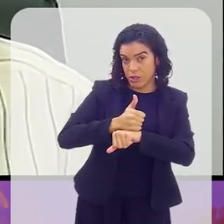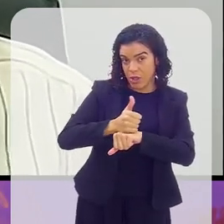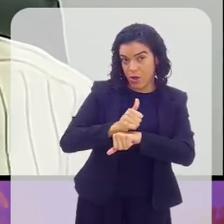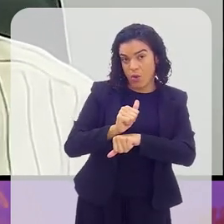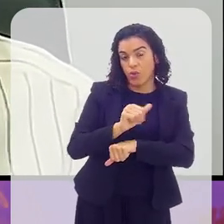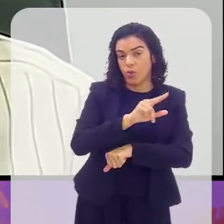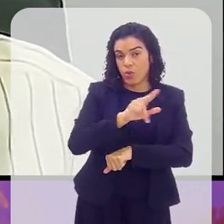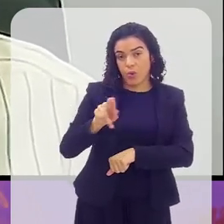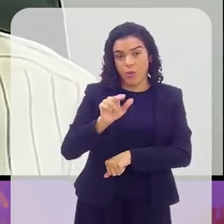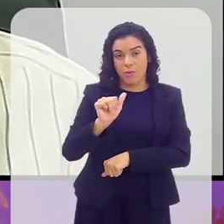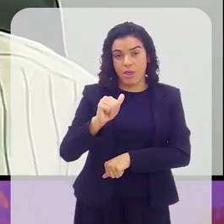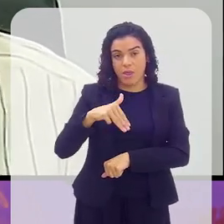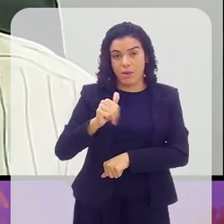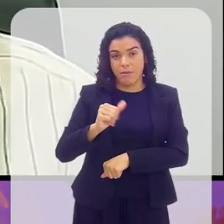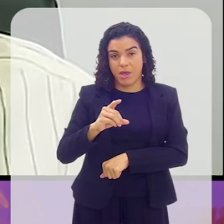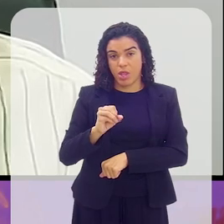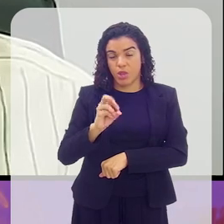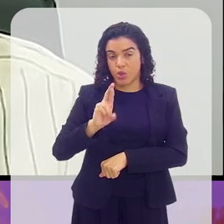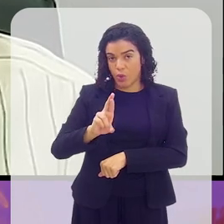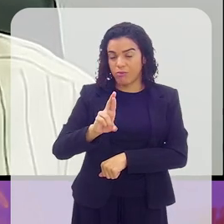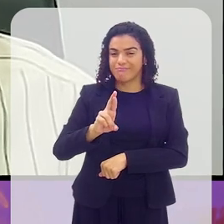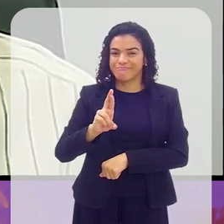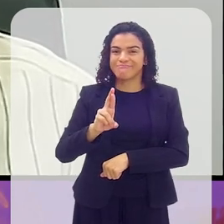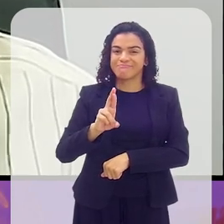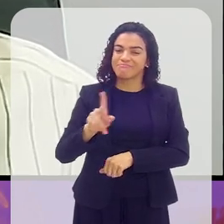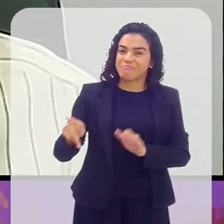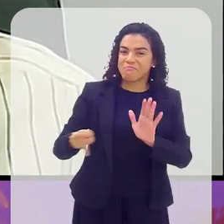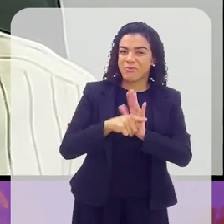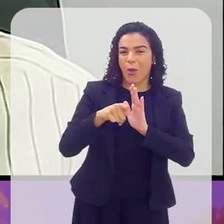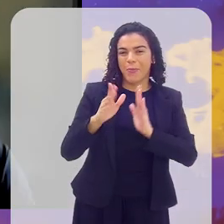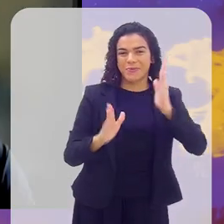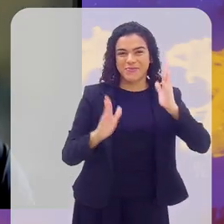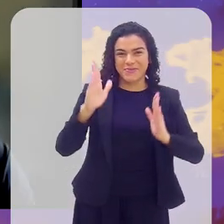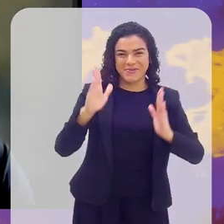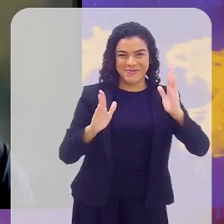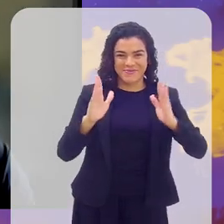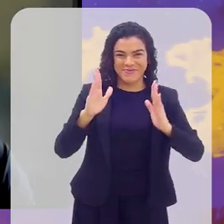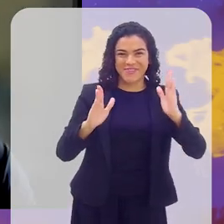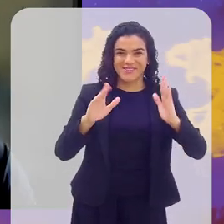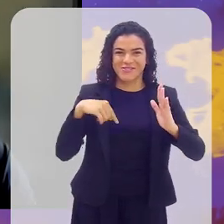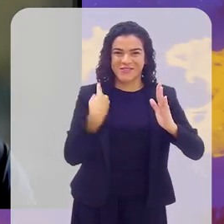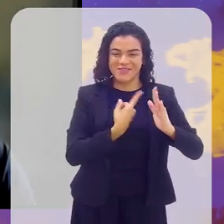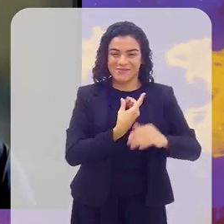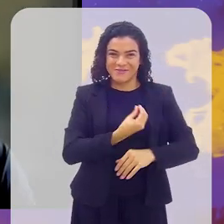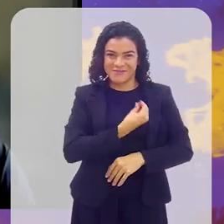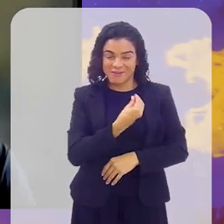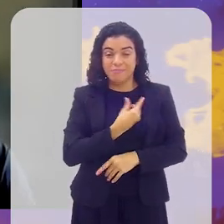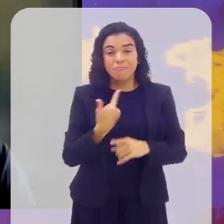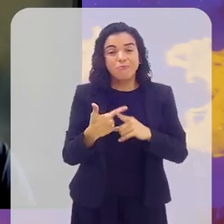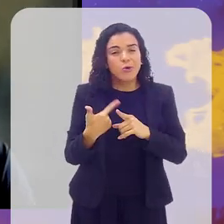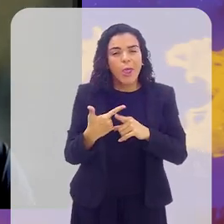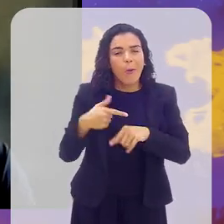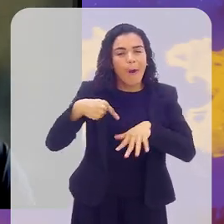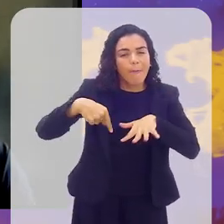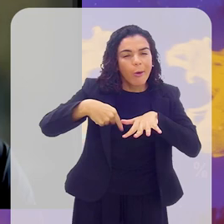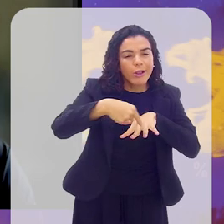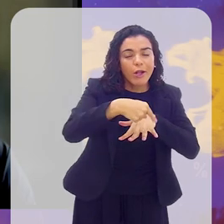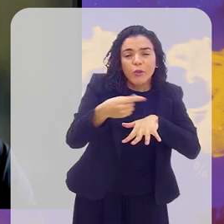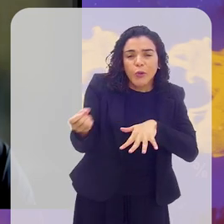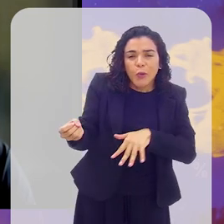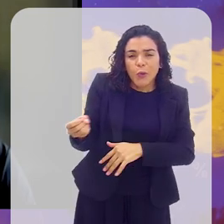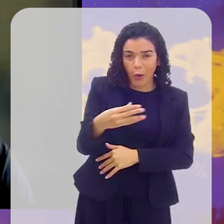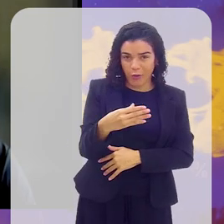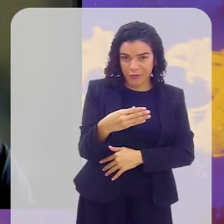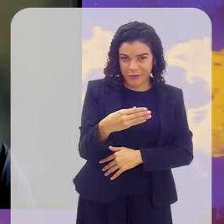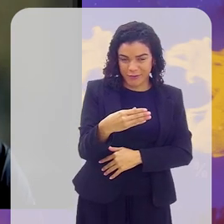esporte amador que nasce com os novos tempos que nós estamos vivendo, porque é um esporte relativamente